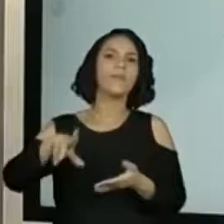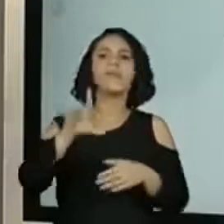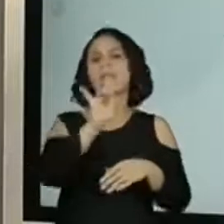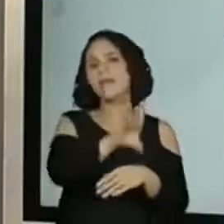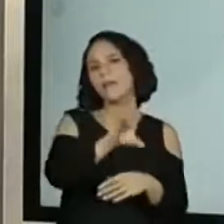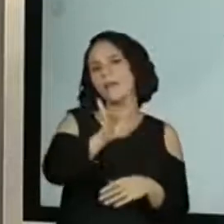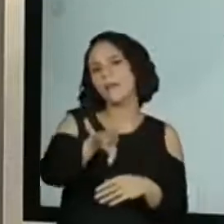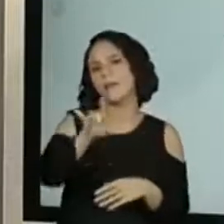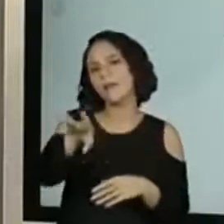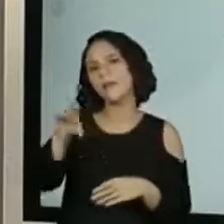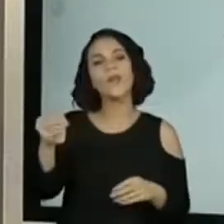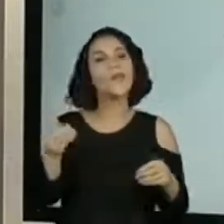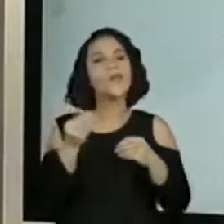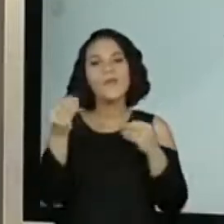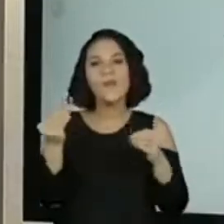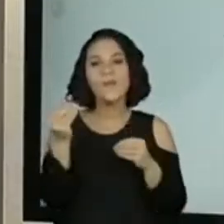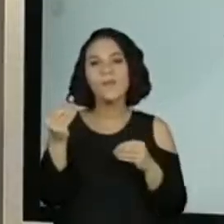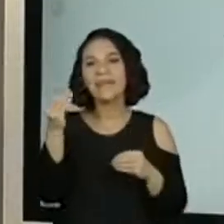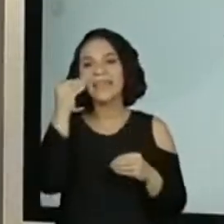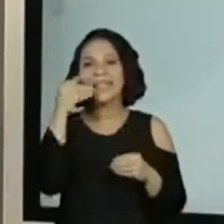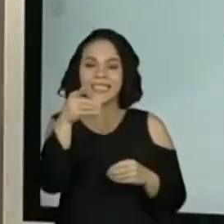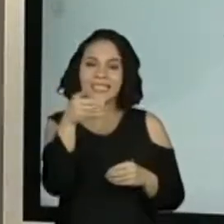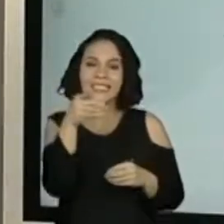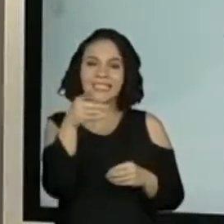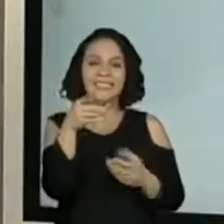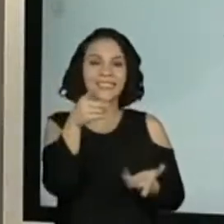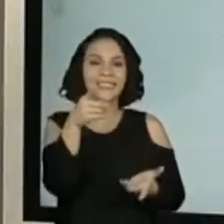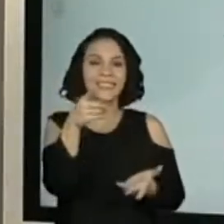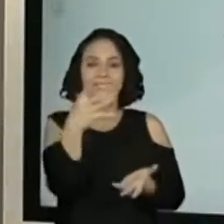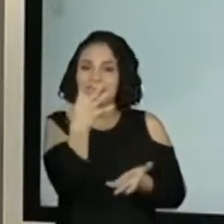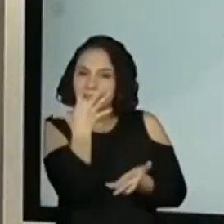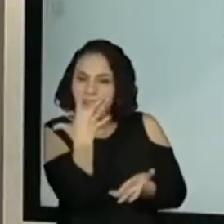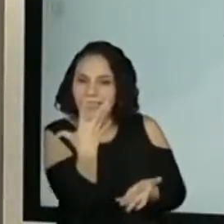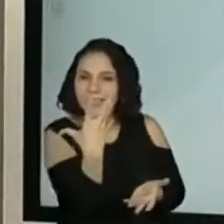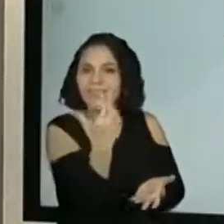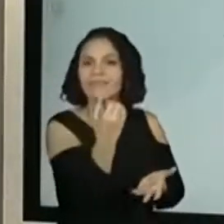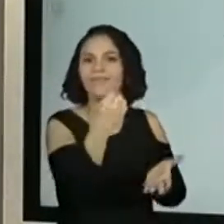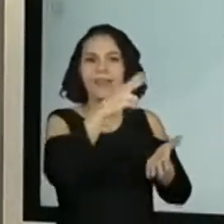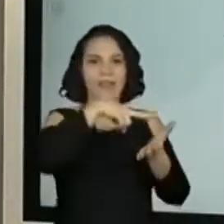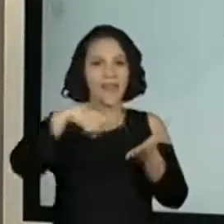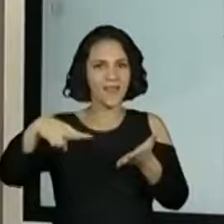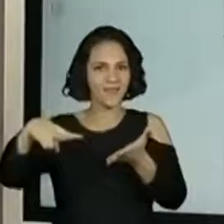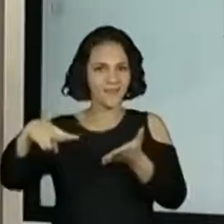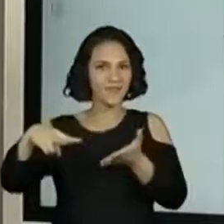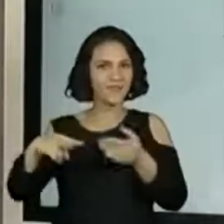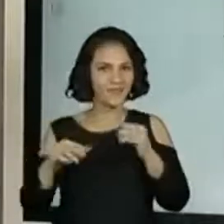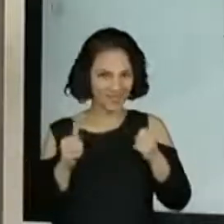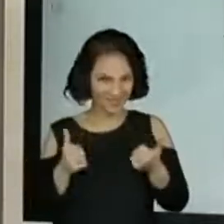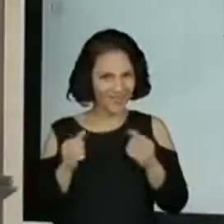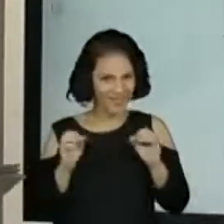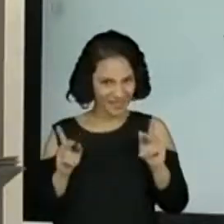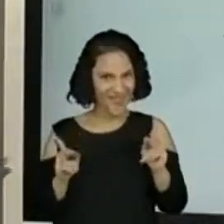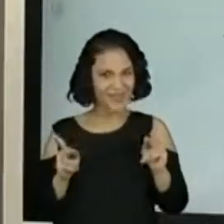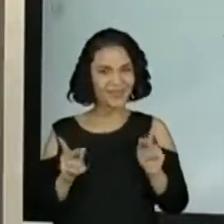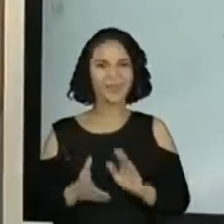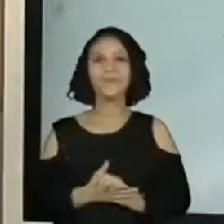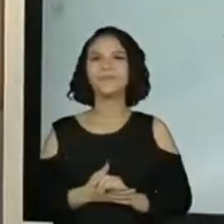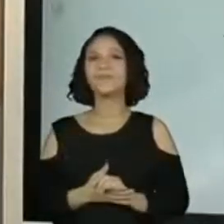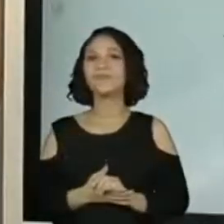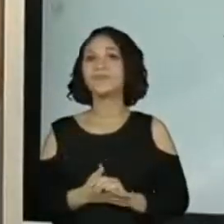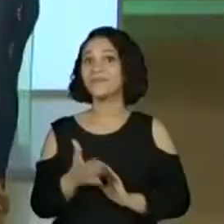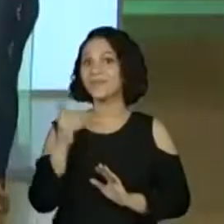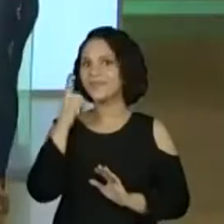aí um jeito de cativar, de trazer o seu leitor para entender aquilo que ele quer contar. Perfeito? Sim. Professora Viviane,